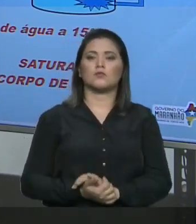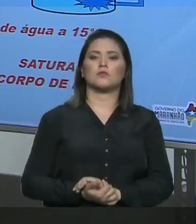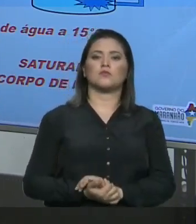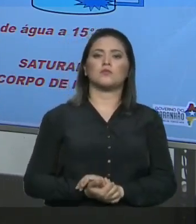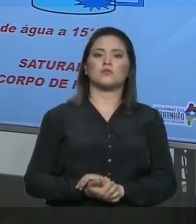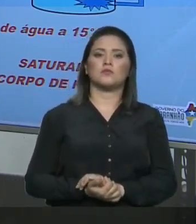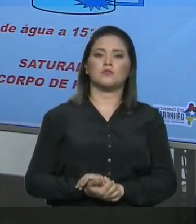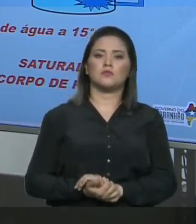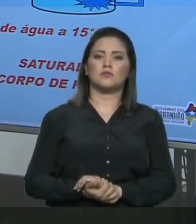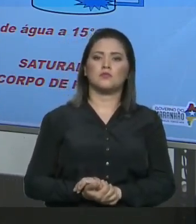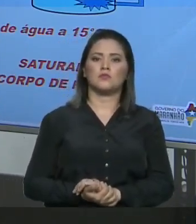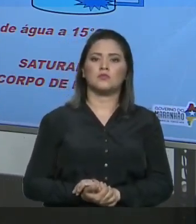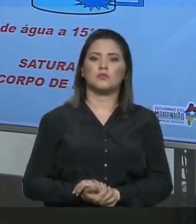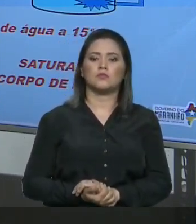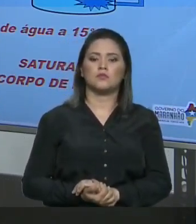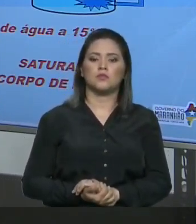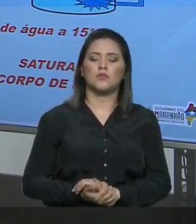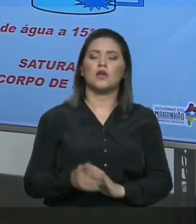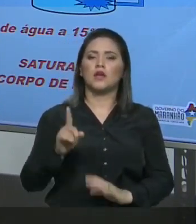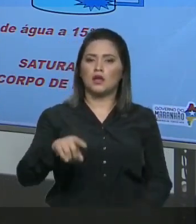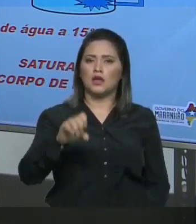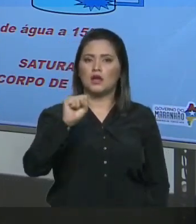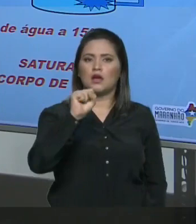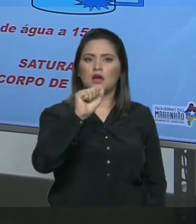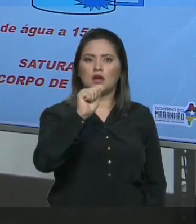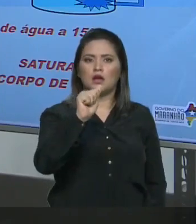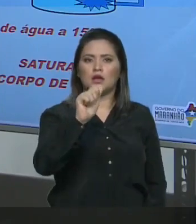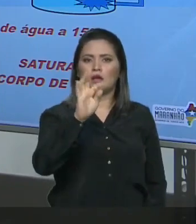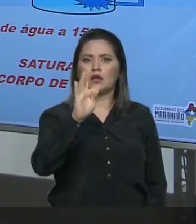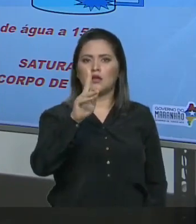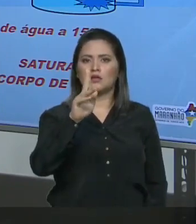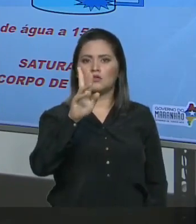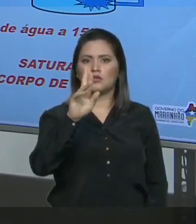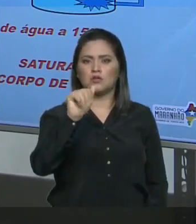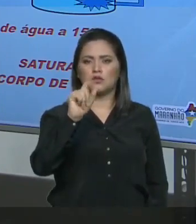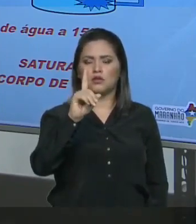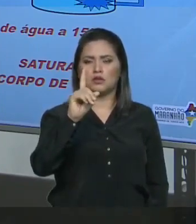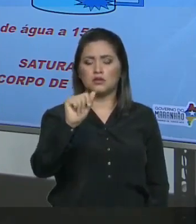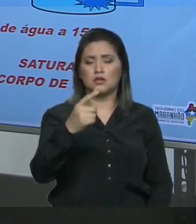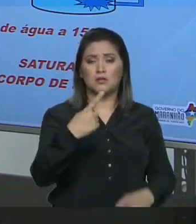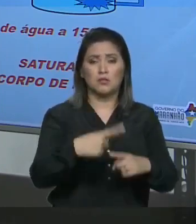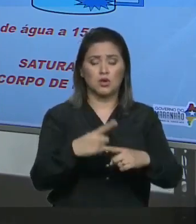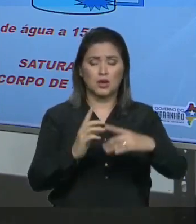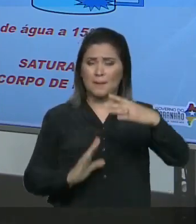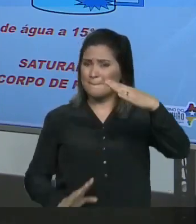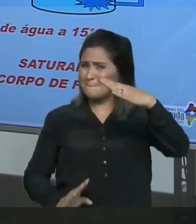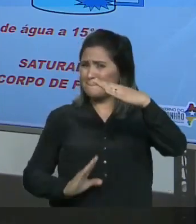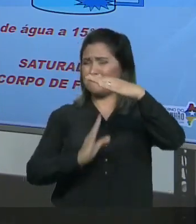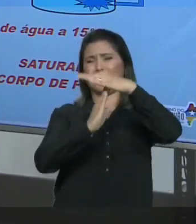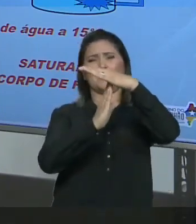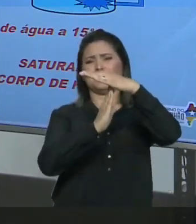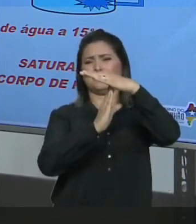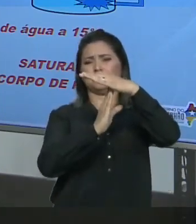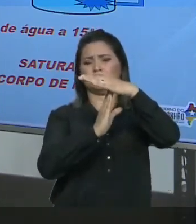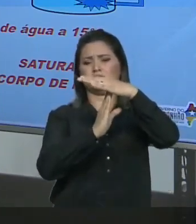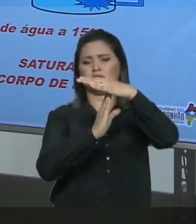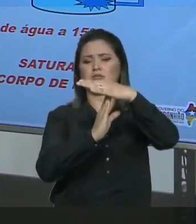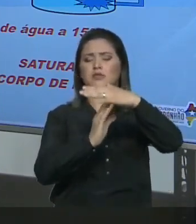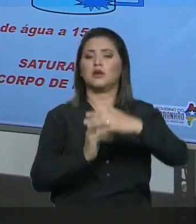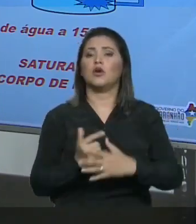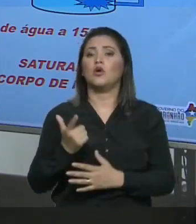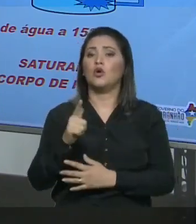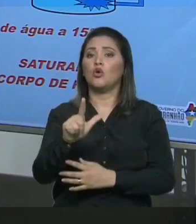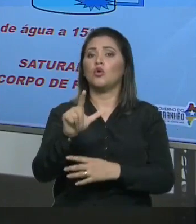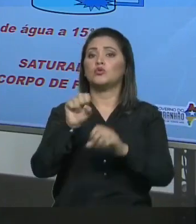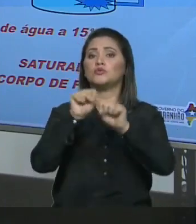solução Saturada Porque ela está No limite Máximo permitido De sal Ok E neste outro sistema